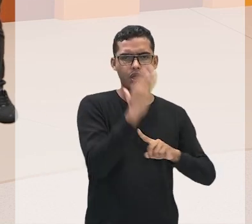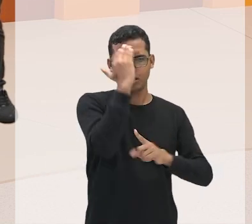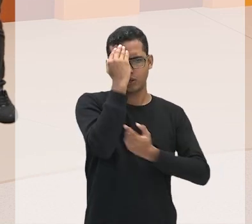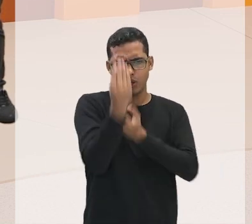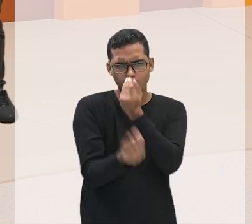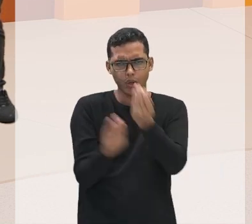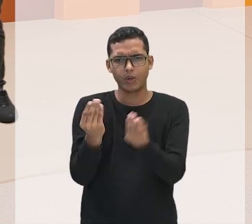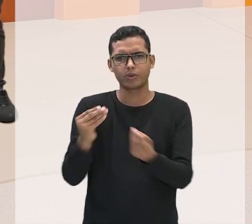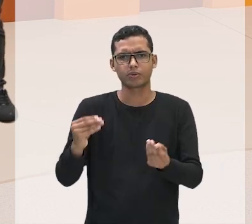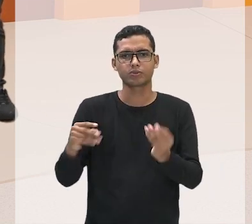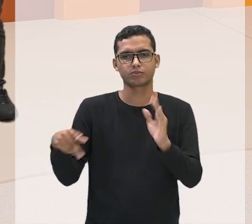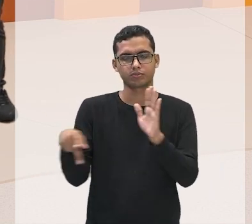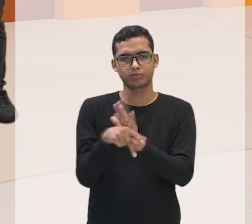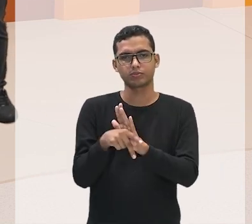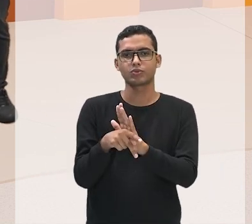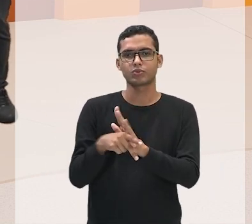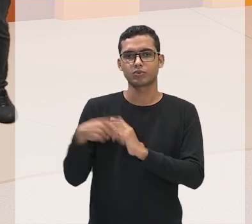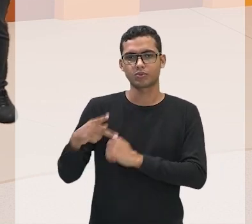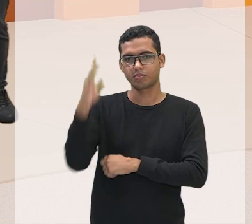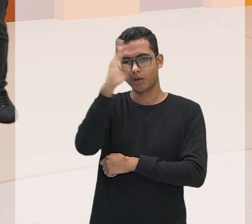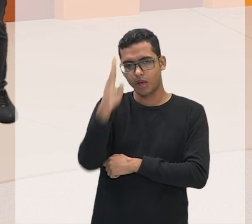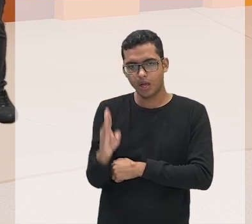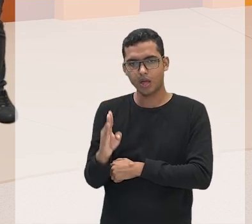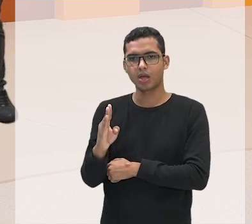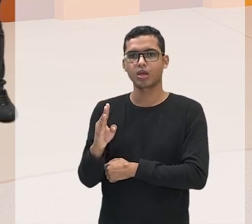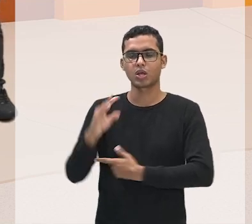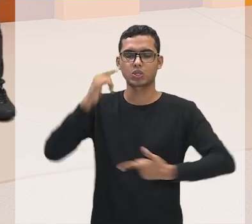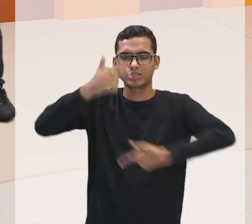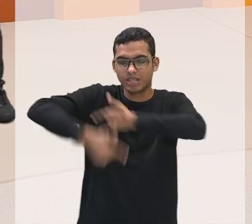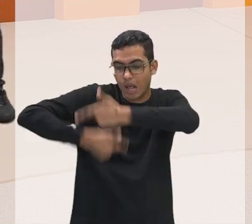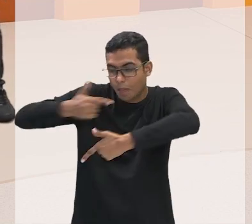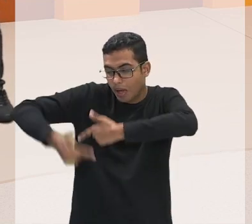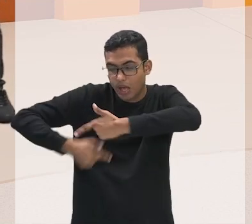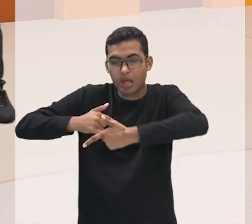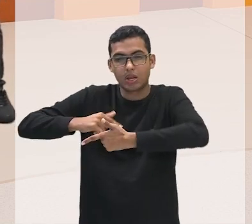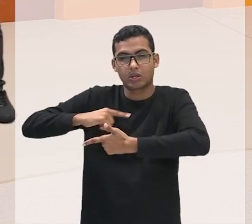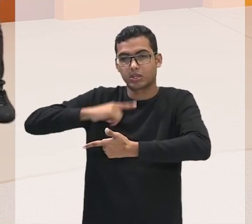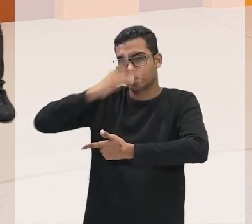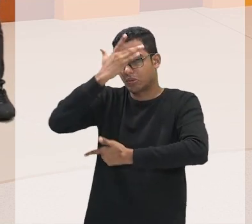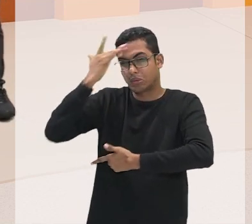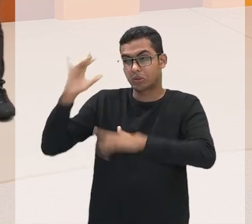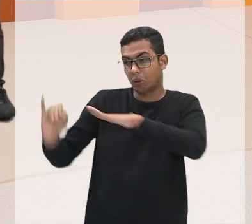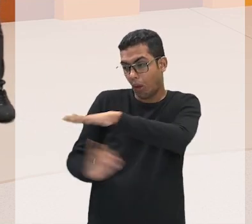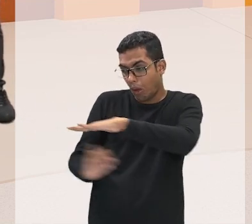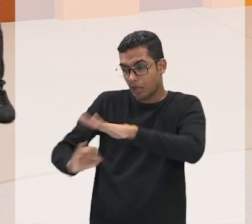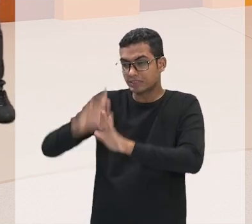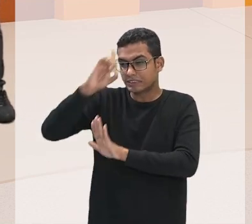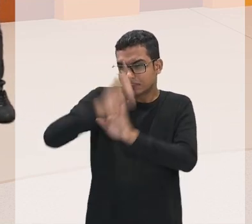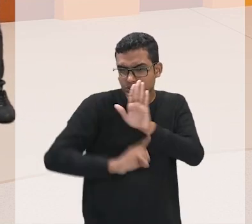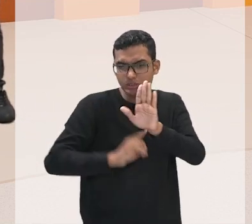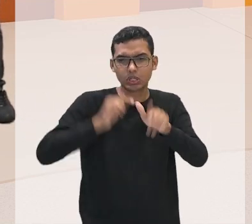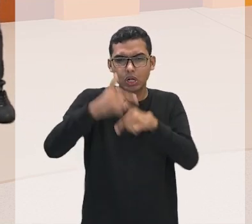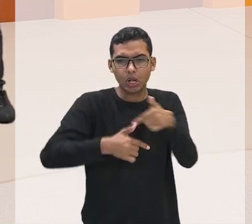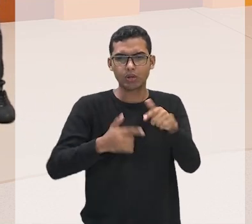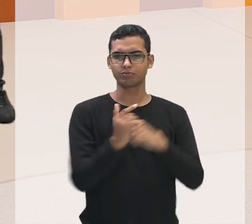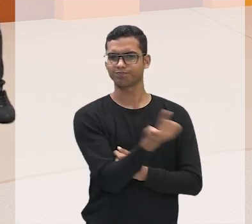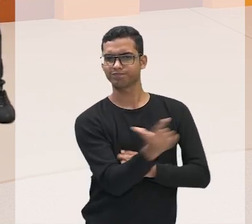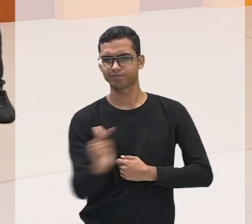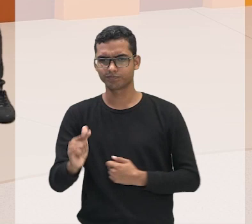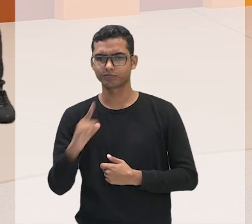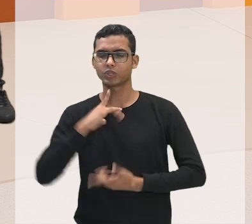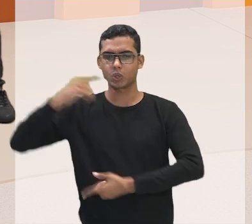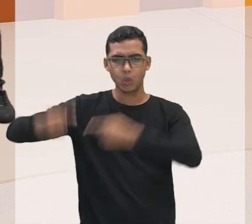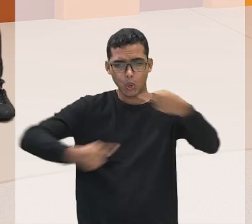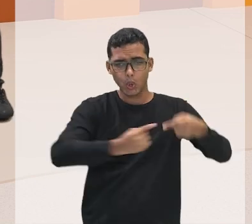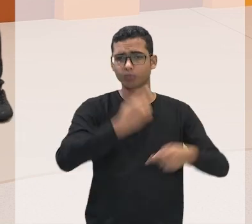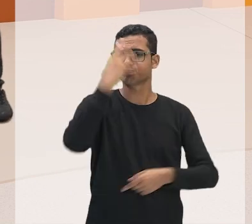território brasileiro a precarização do trabalho trabalho informal gente que está trabalhando aí sem direitos trabalhistas é uma discussão muito séria a gente ainda